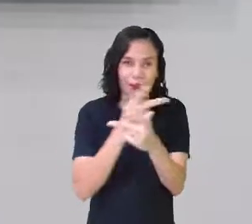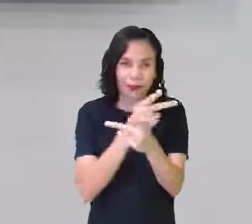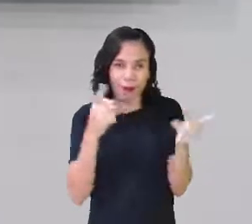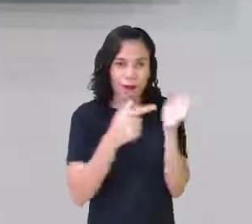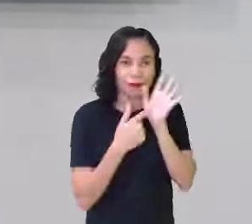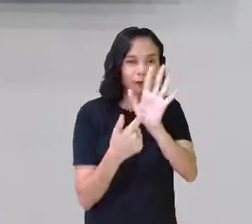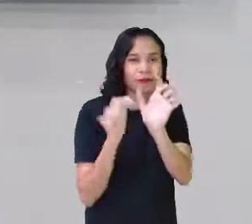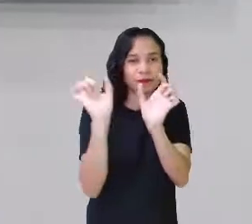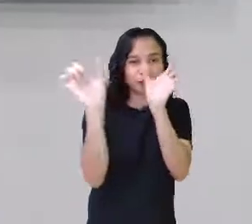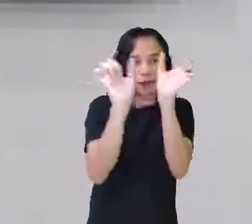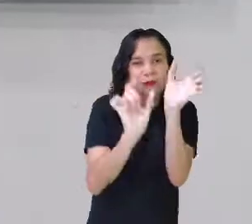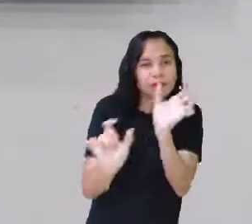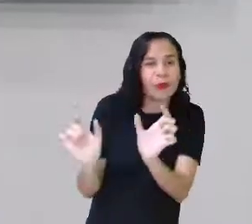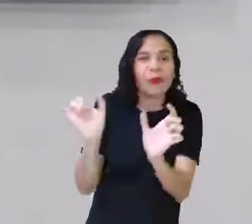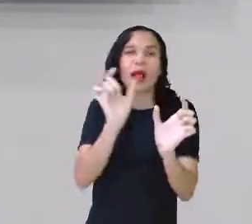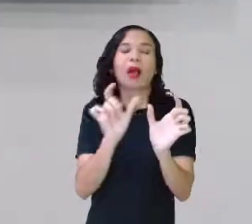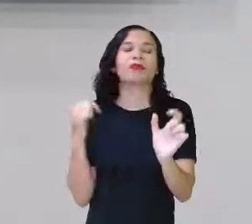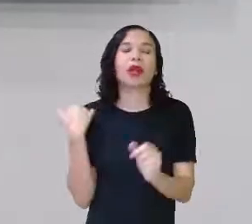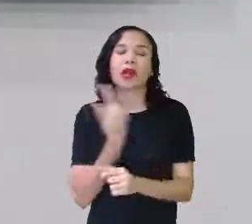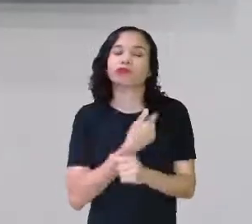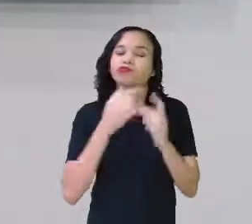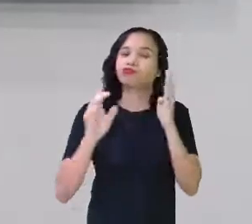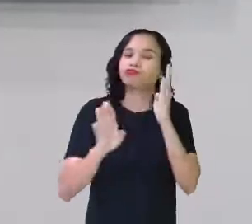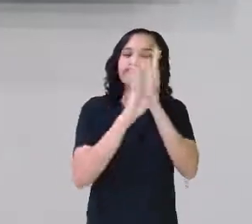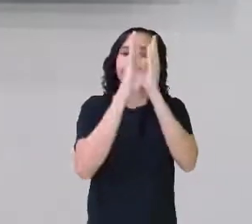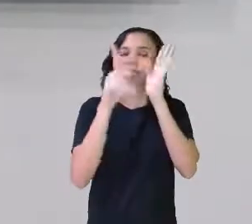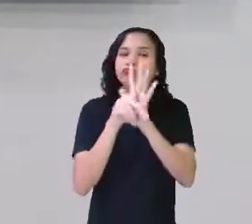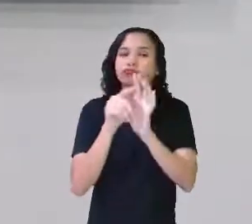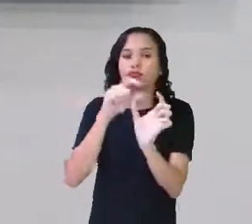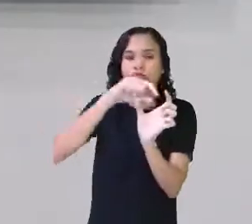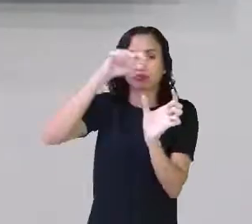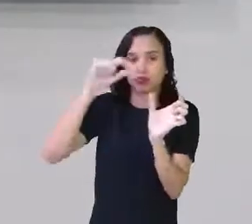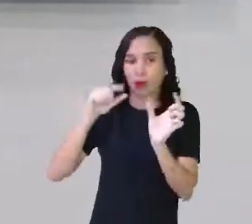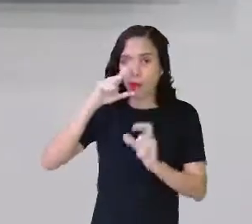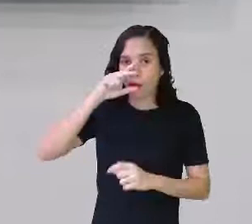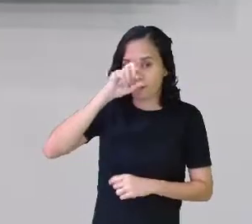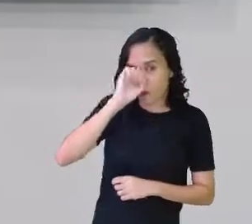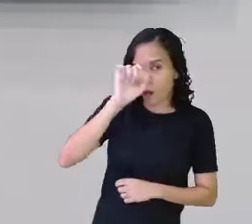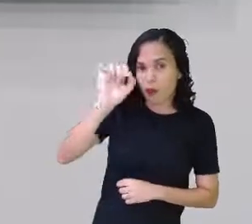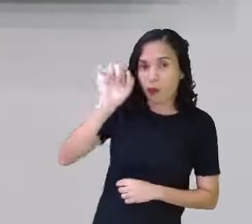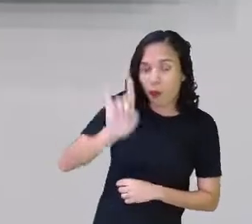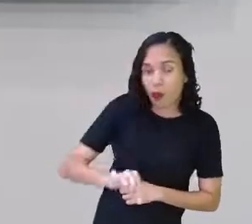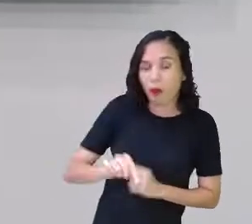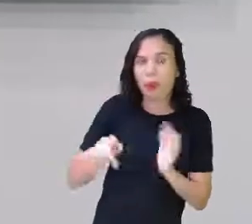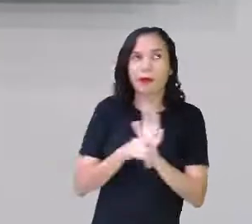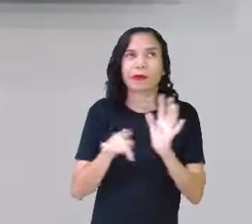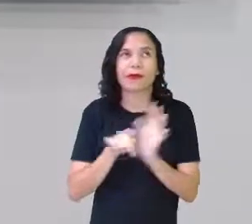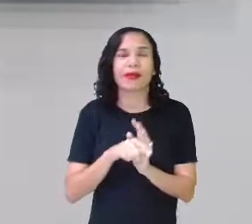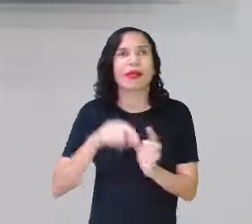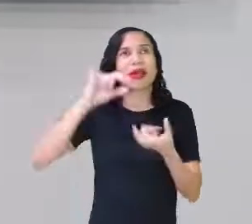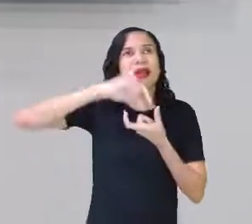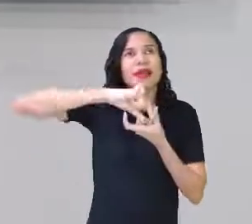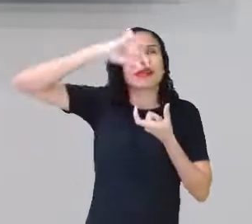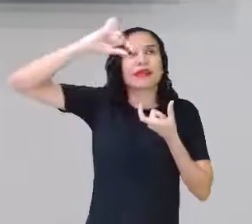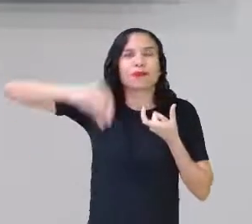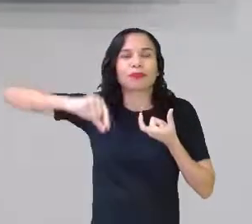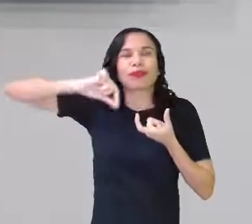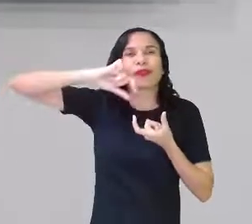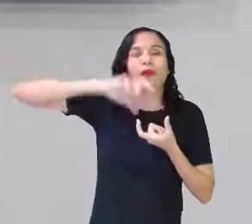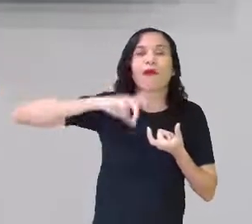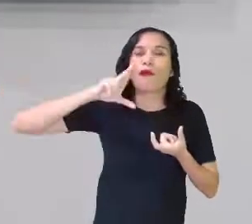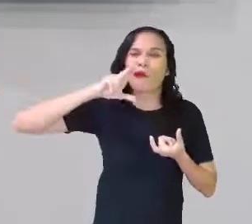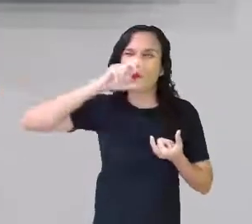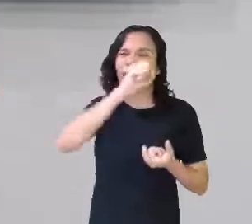Eu vou mostrar algumas palavras e a gente vai descobrir a sílaba tônica. Qual é a sílaba na palavra cadeira que eu falo com mais força?